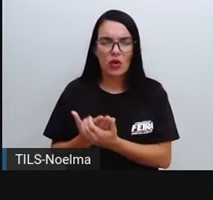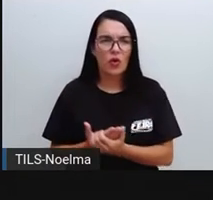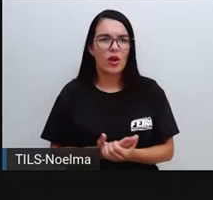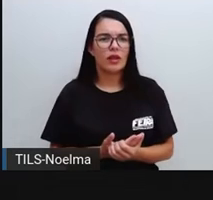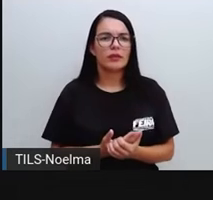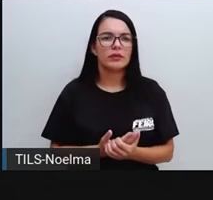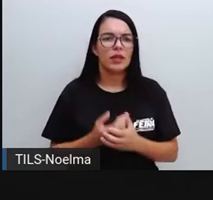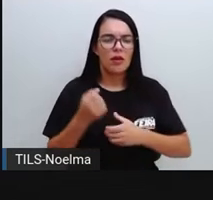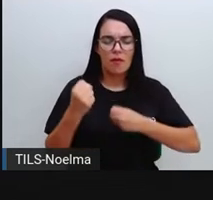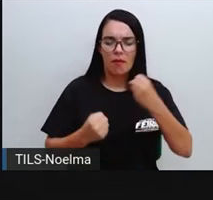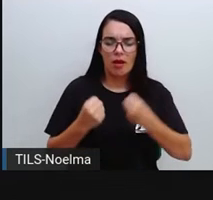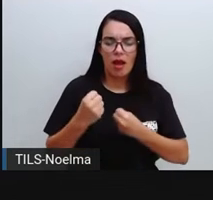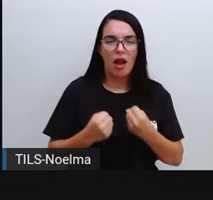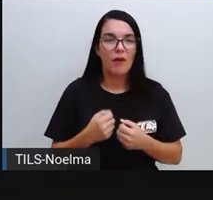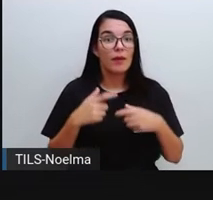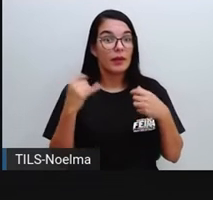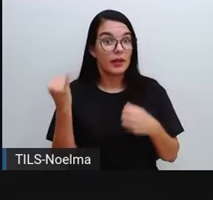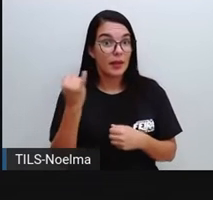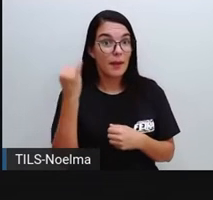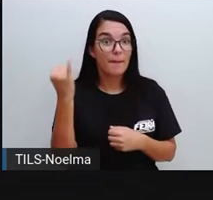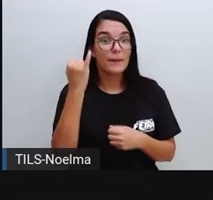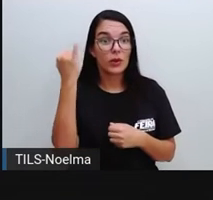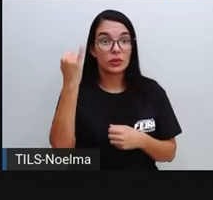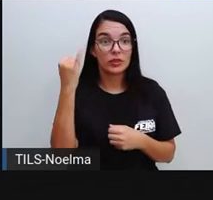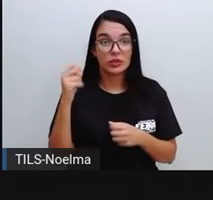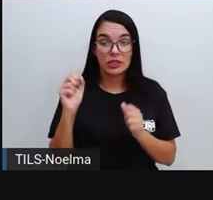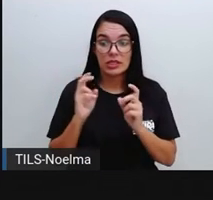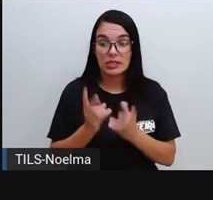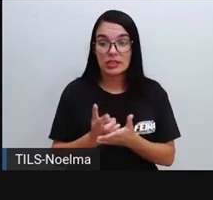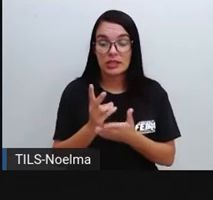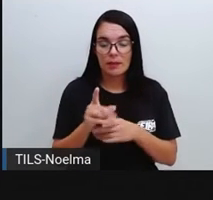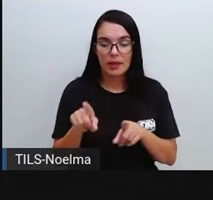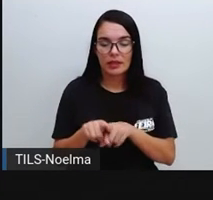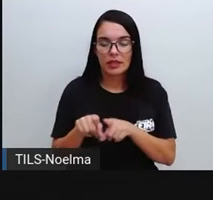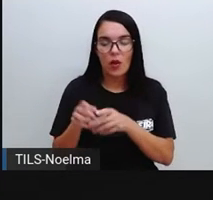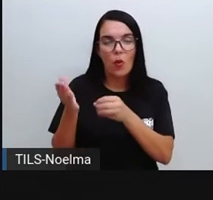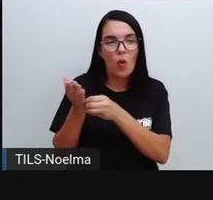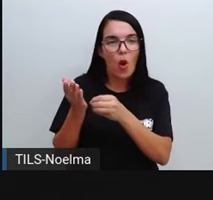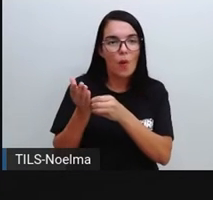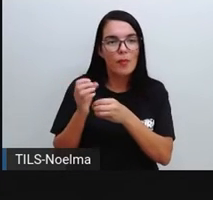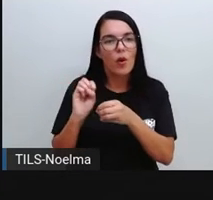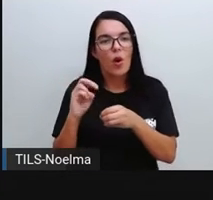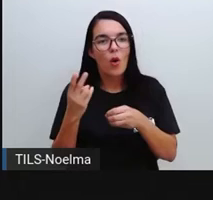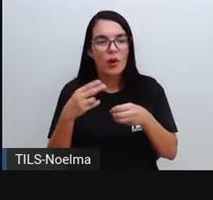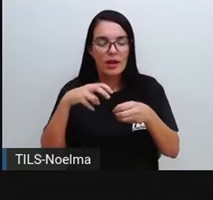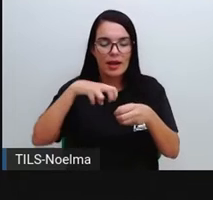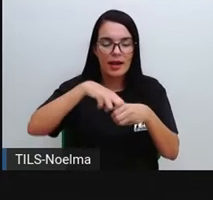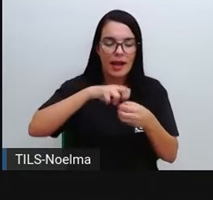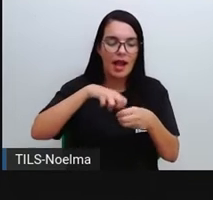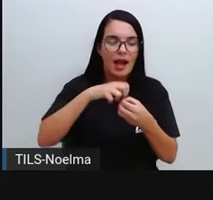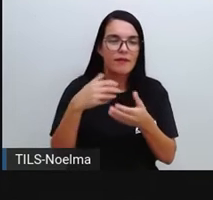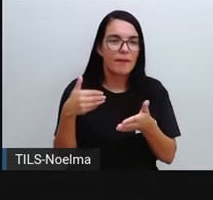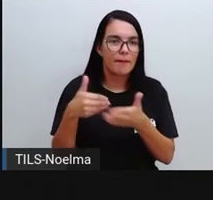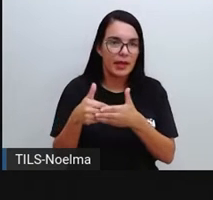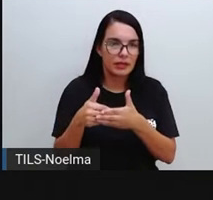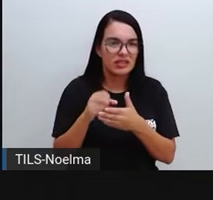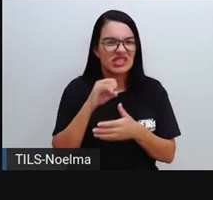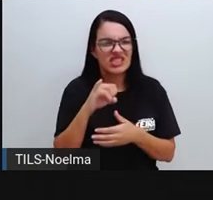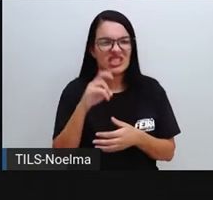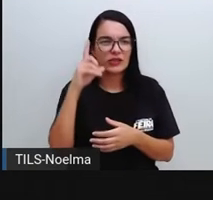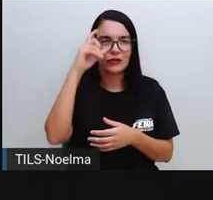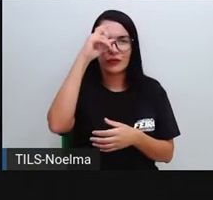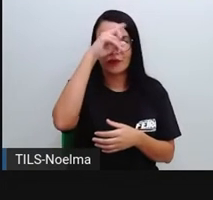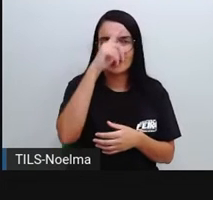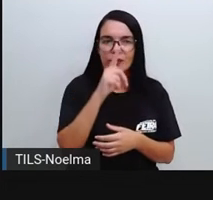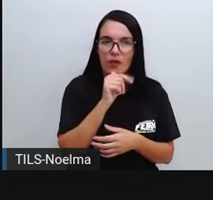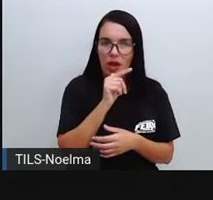garrafinha aqui É importante Que a gente tenha Um copo Que a gente tenha Uma garrafinha Próxima da gente Principalmente Quem tem dificuldade De tomar